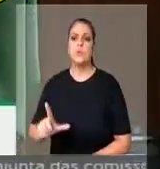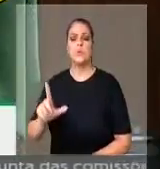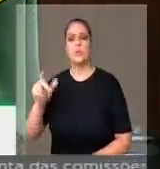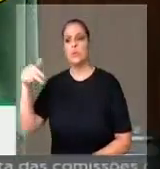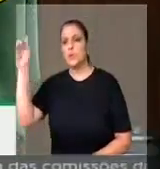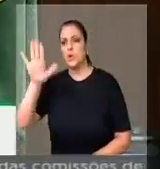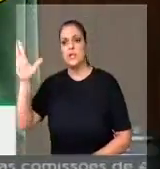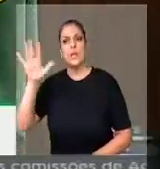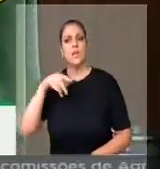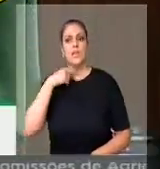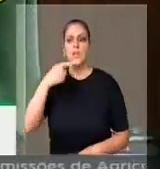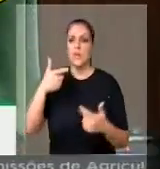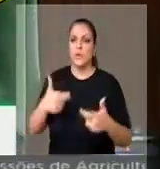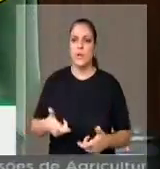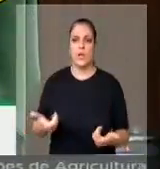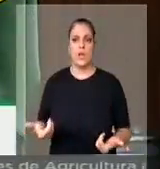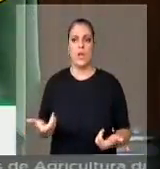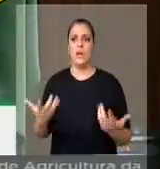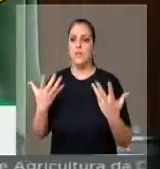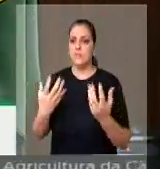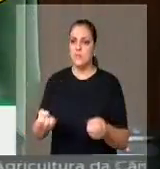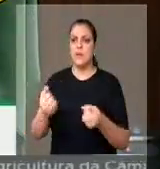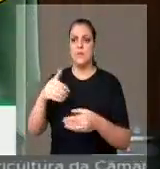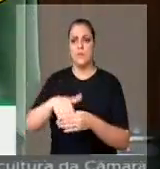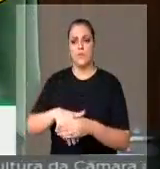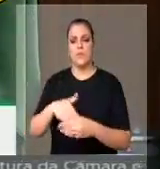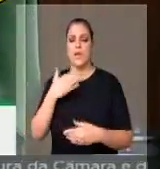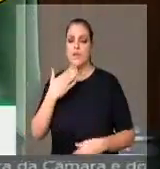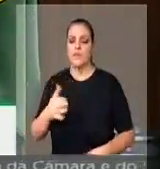peço muita atenção para votarem todos a favor desse DVS. Muito obrigado. obrigado. Obrigado. Obrigado. Obrigado.